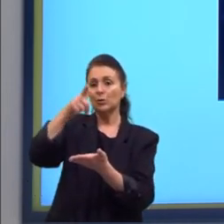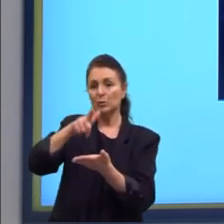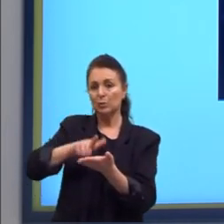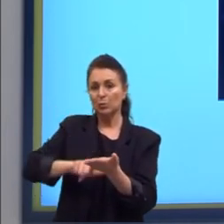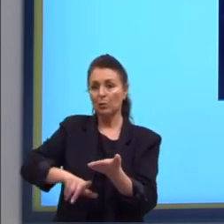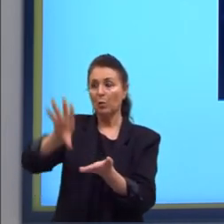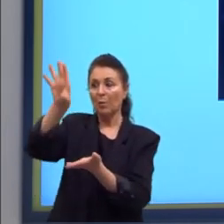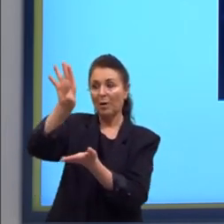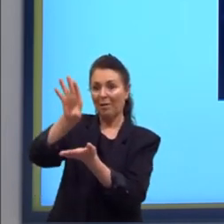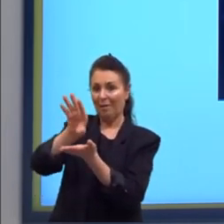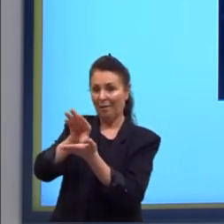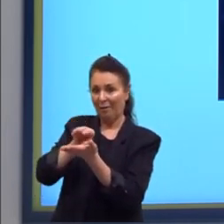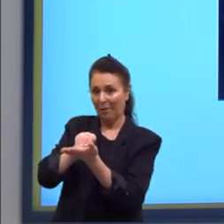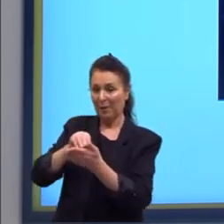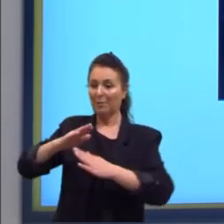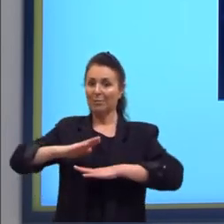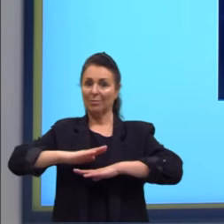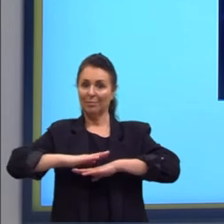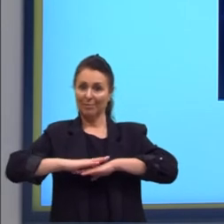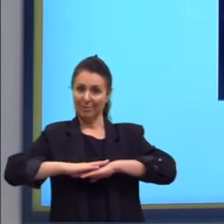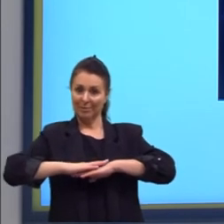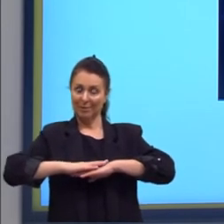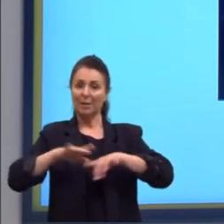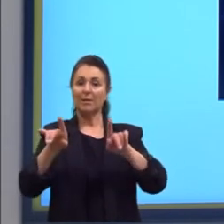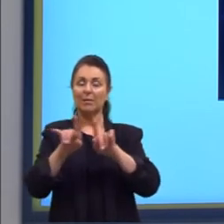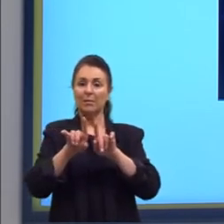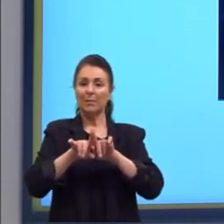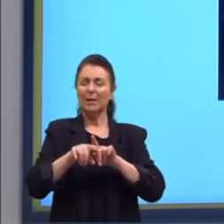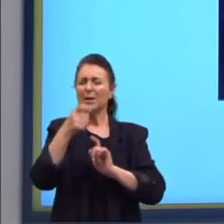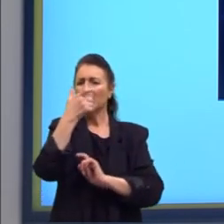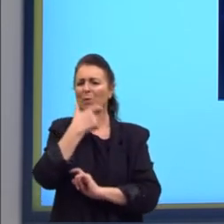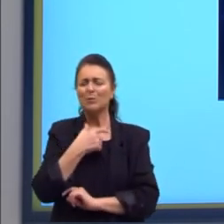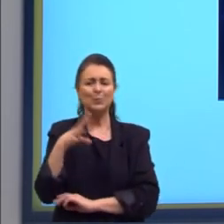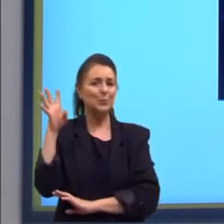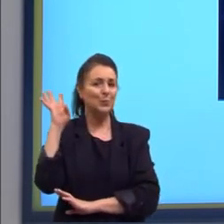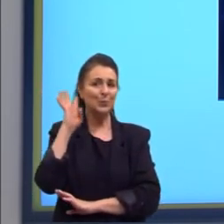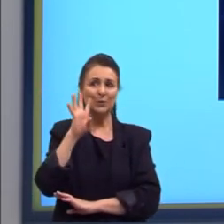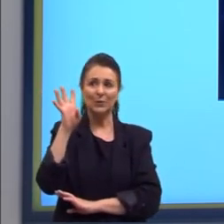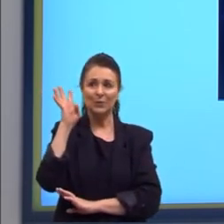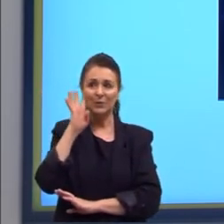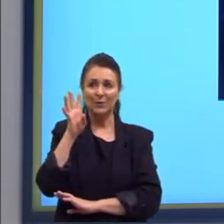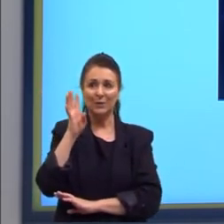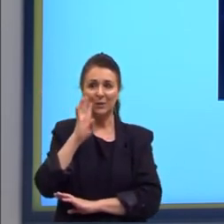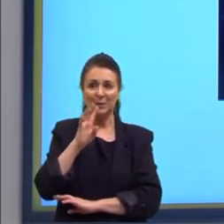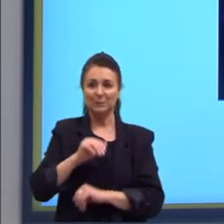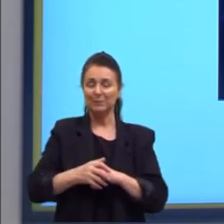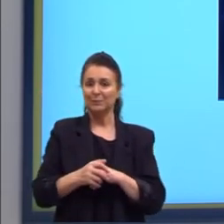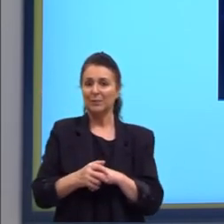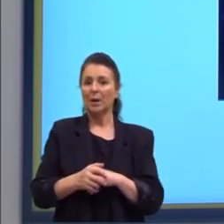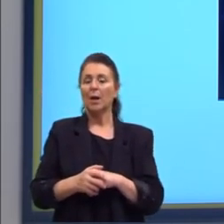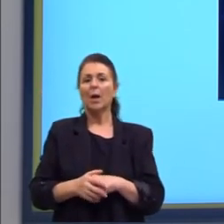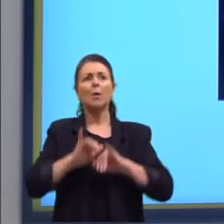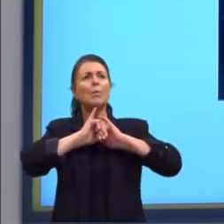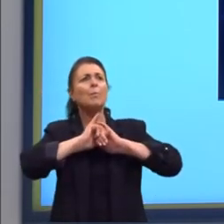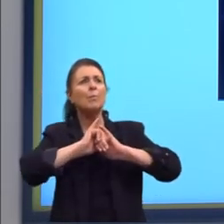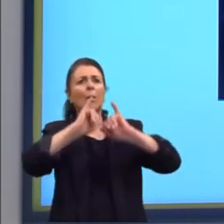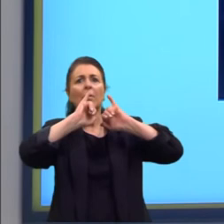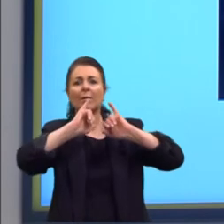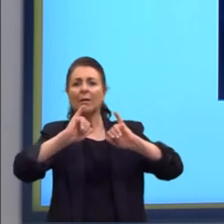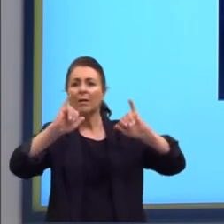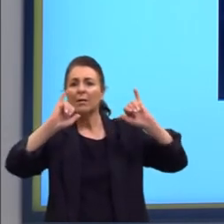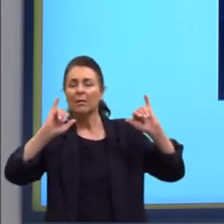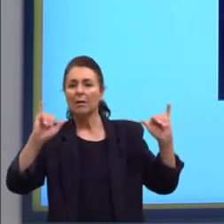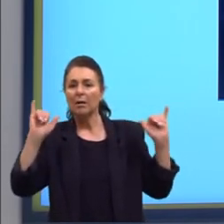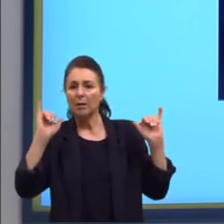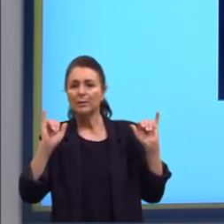nossa Mona Lisa. E aqui, eu acho fantástico essa que está aqui no cantinho. Uma propaganda aí